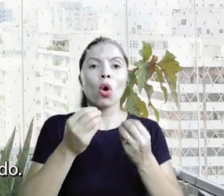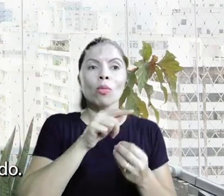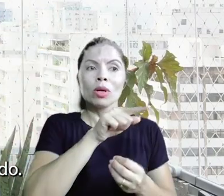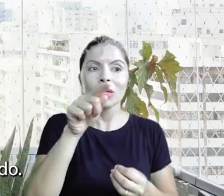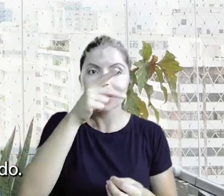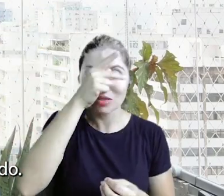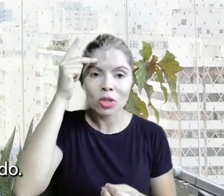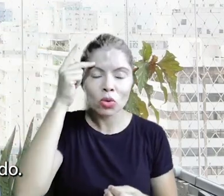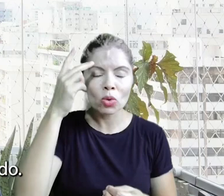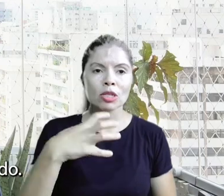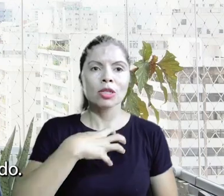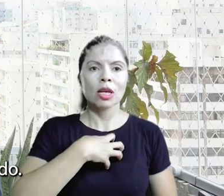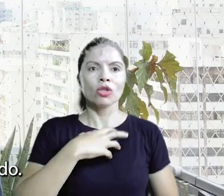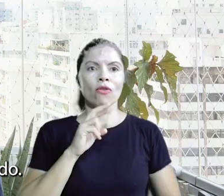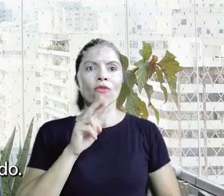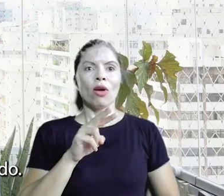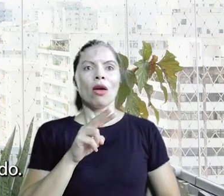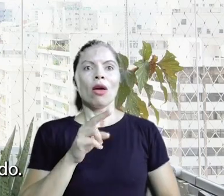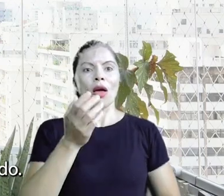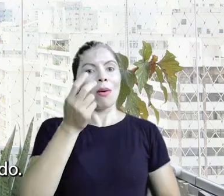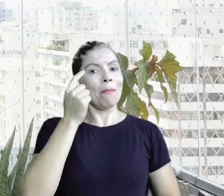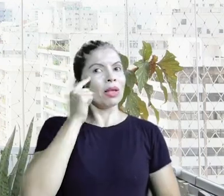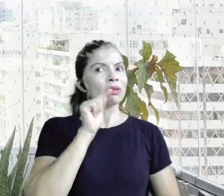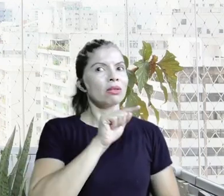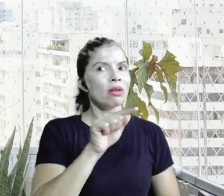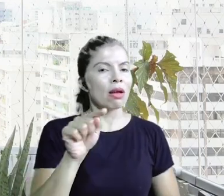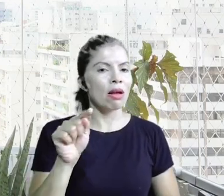impacto que a gente está fazendo então